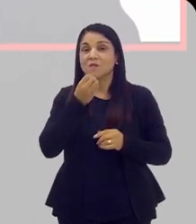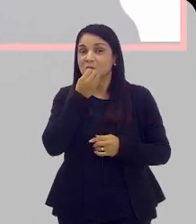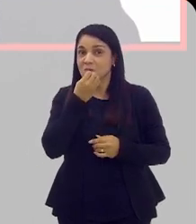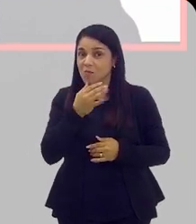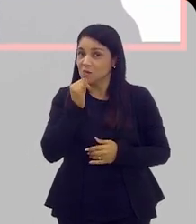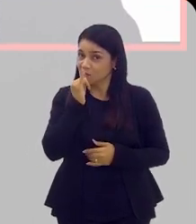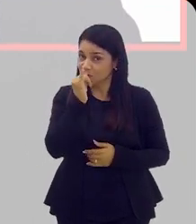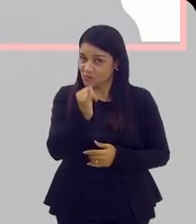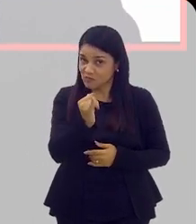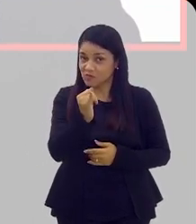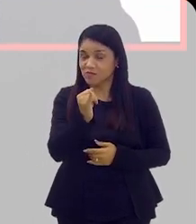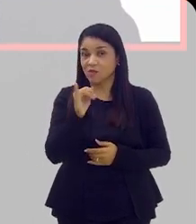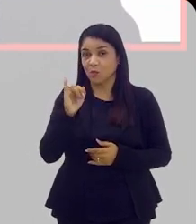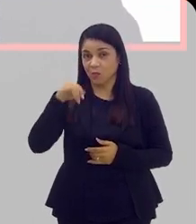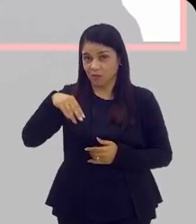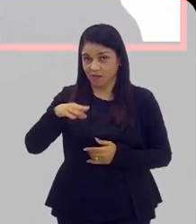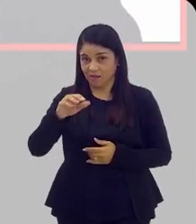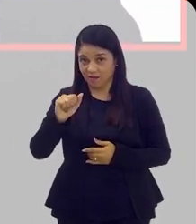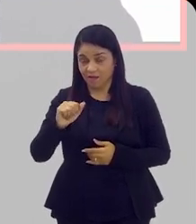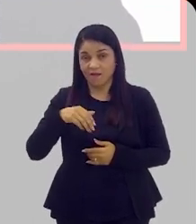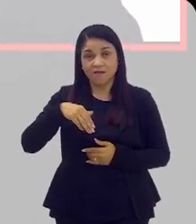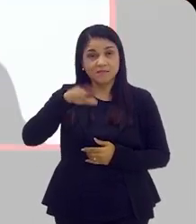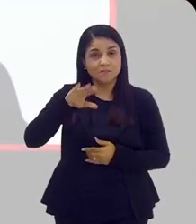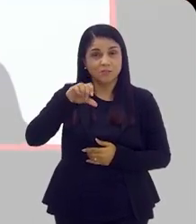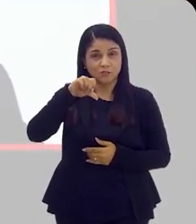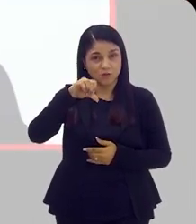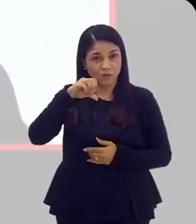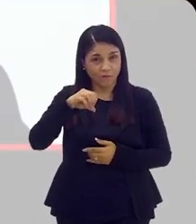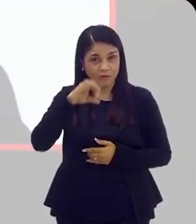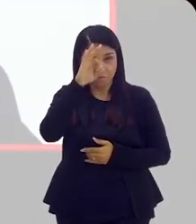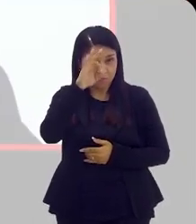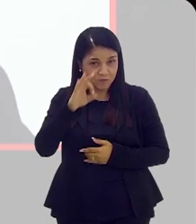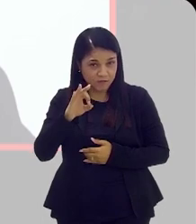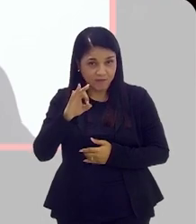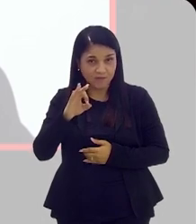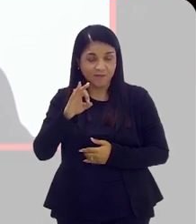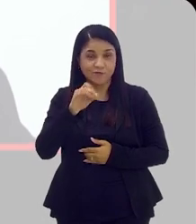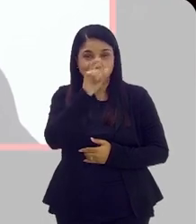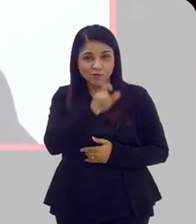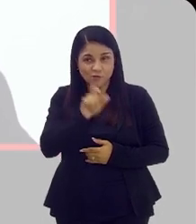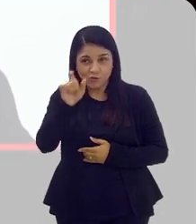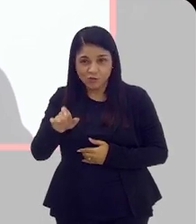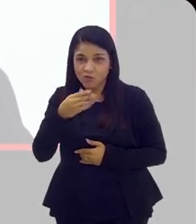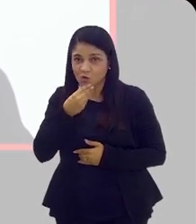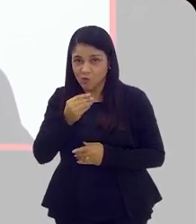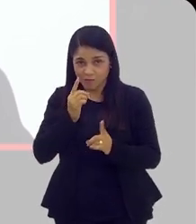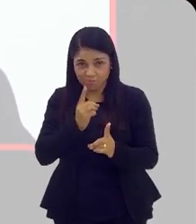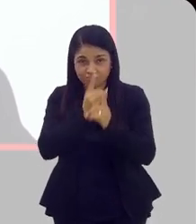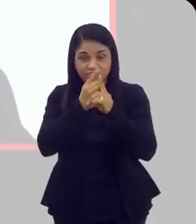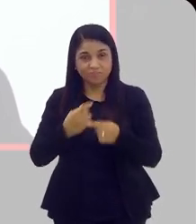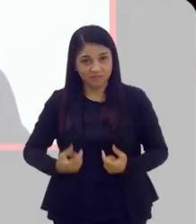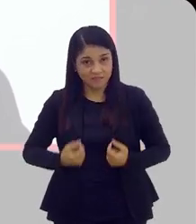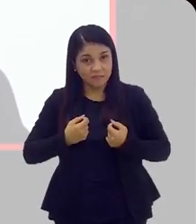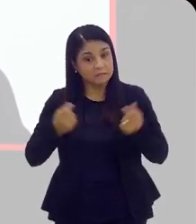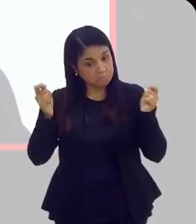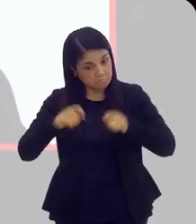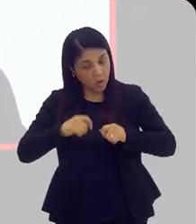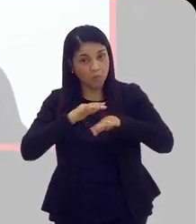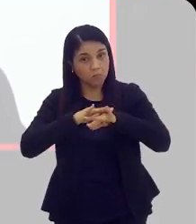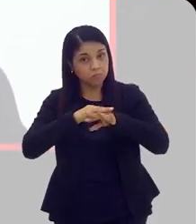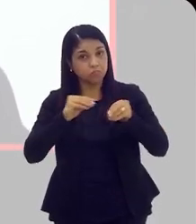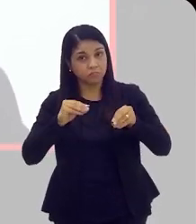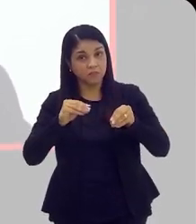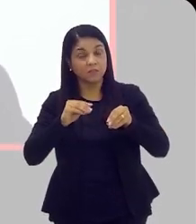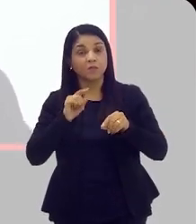né? A boa notícia disso tudo é que acima de 90% dos casos que a gente detecta de câncer podem ser